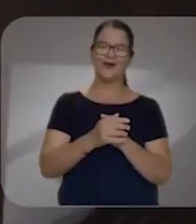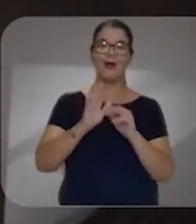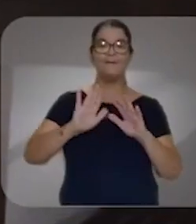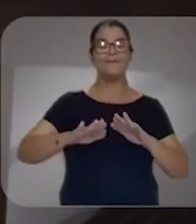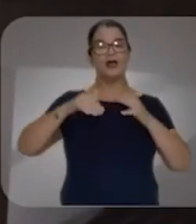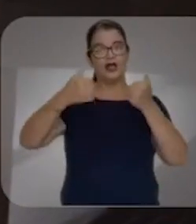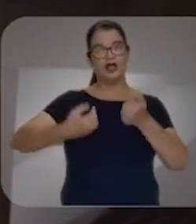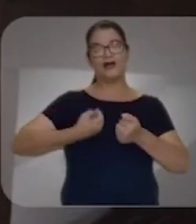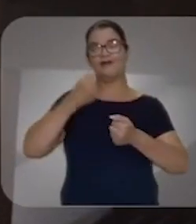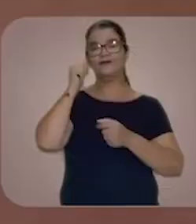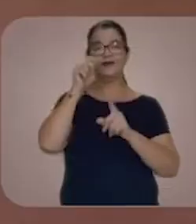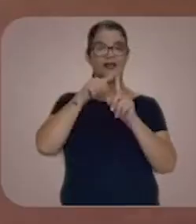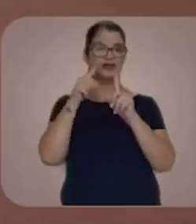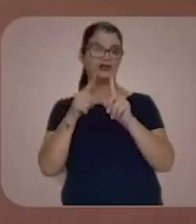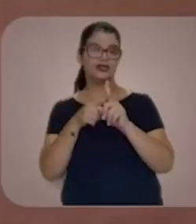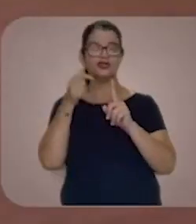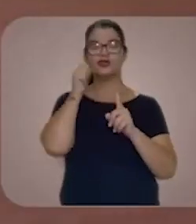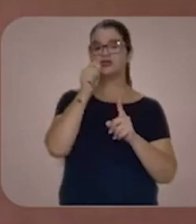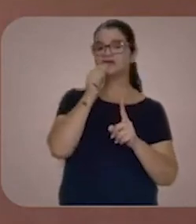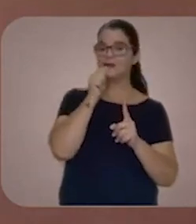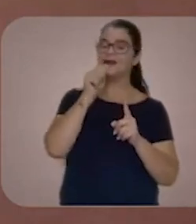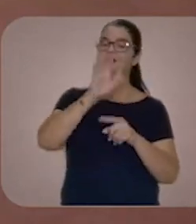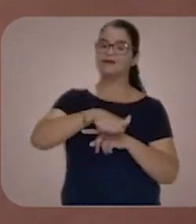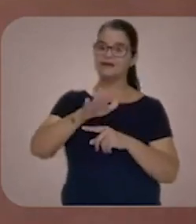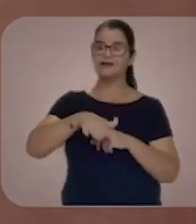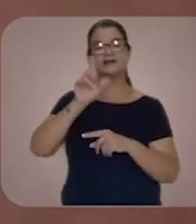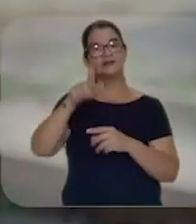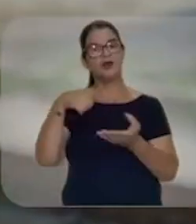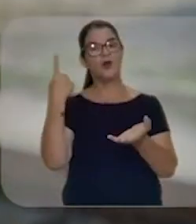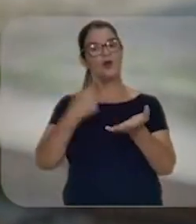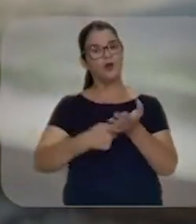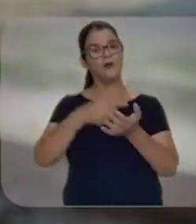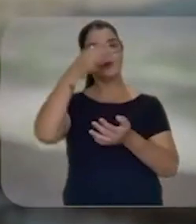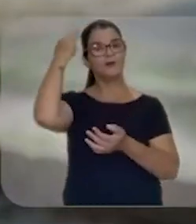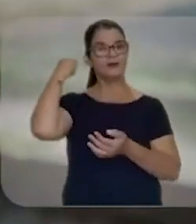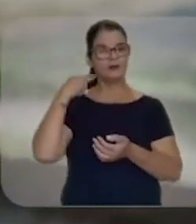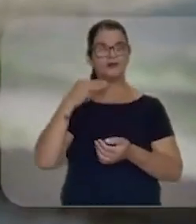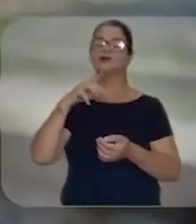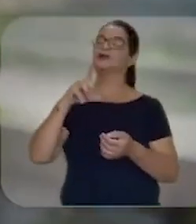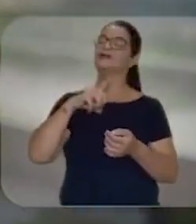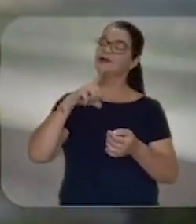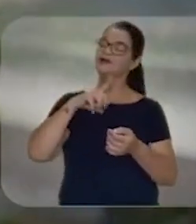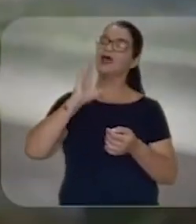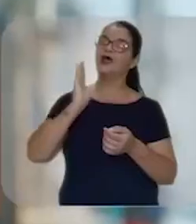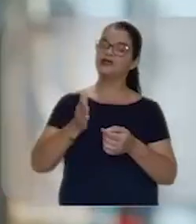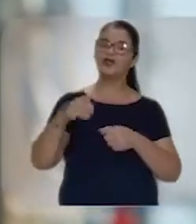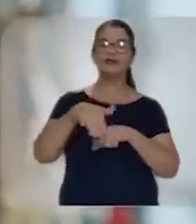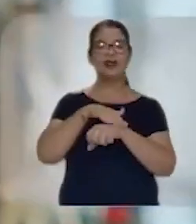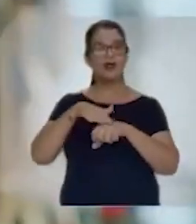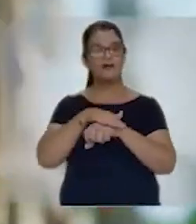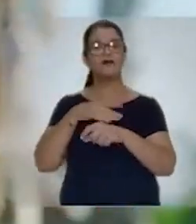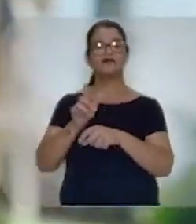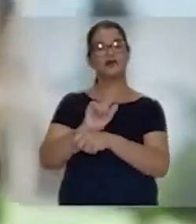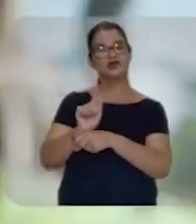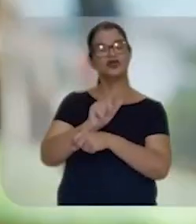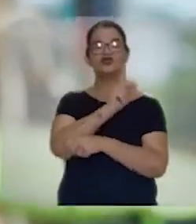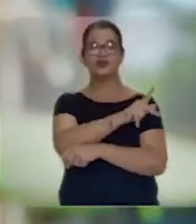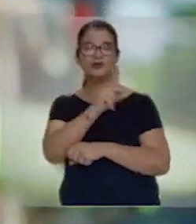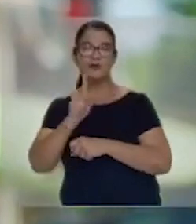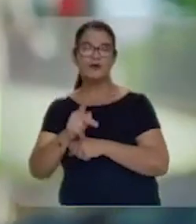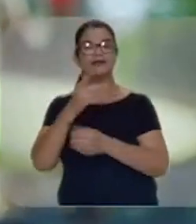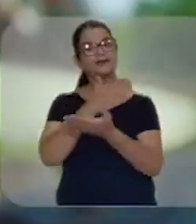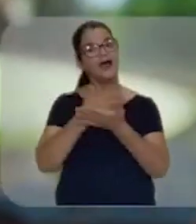Melhorar a vida de gestantes, mães e crianças será um compromisso de Marília. Tanto que ela já está ouvindo gestores e